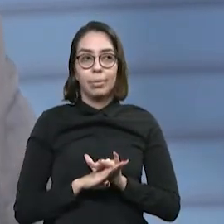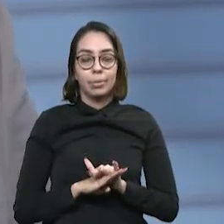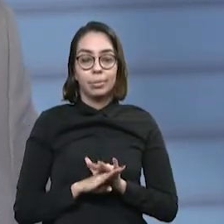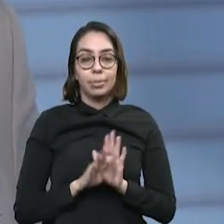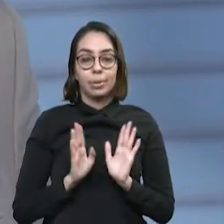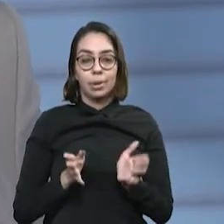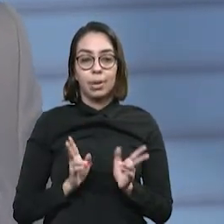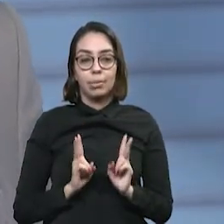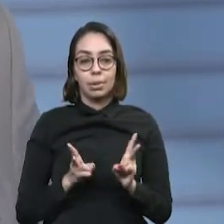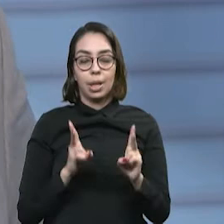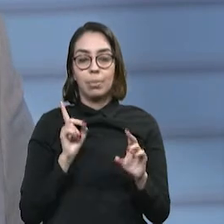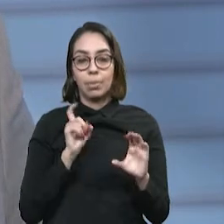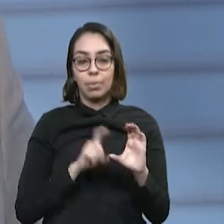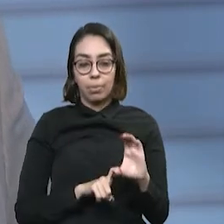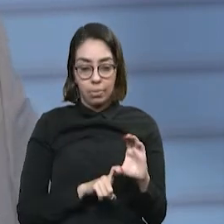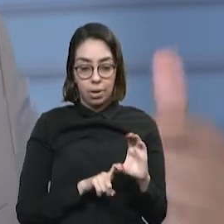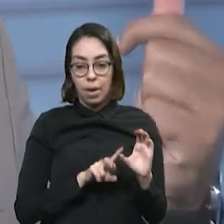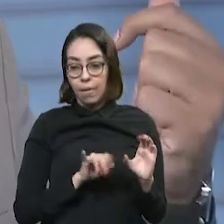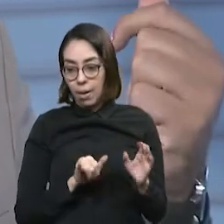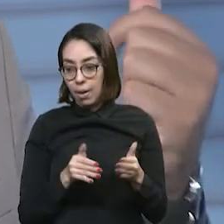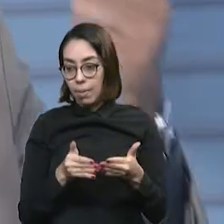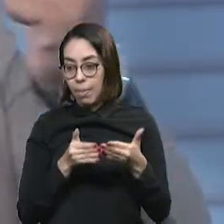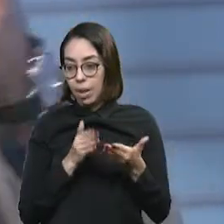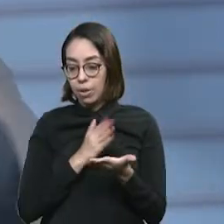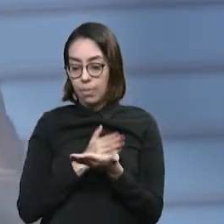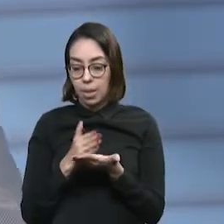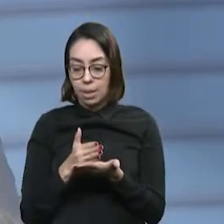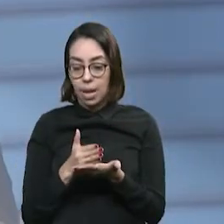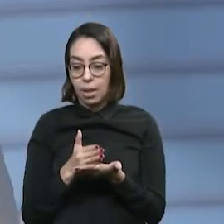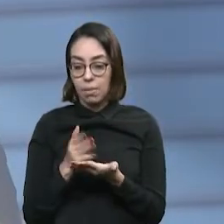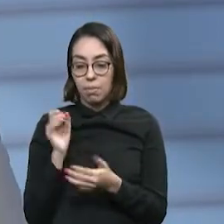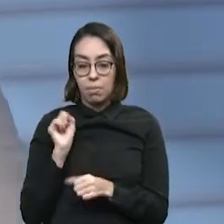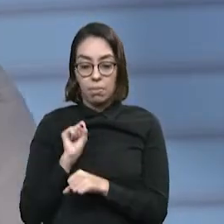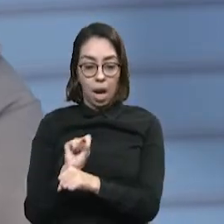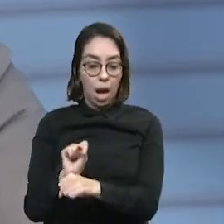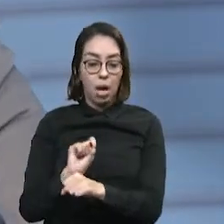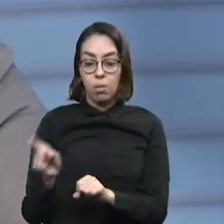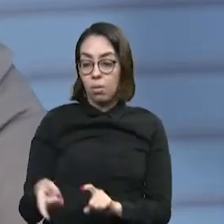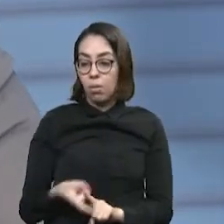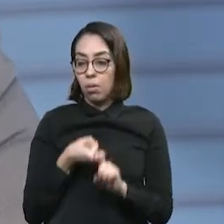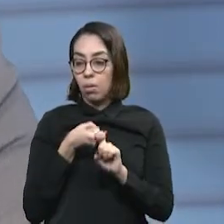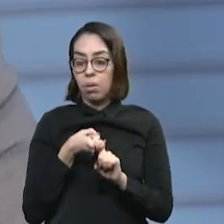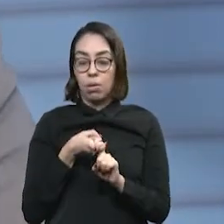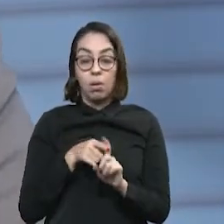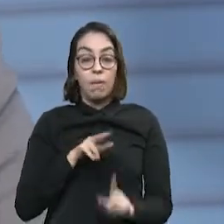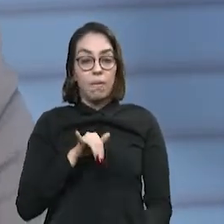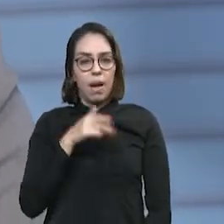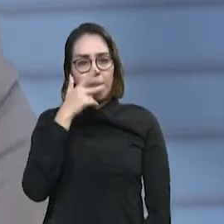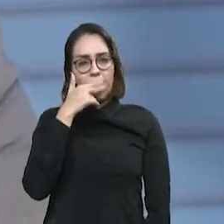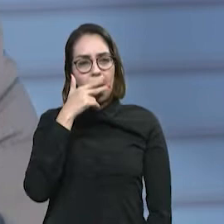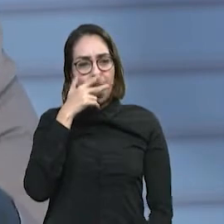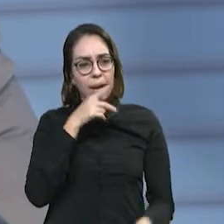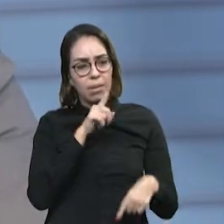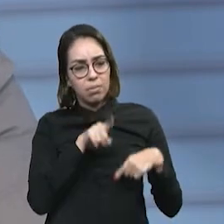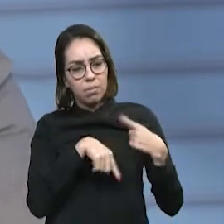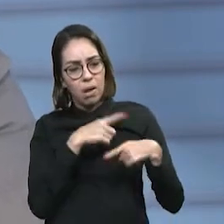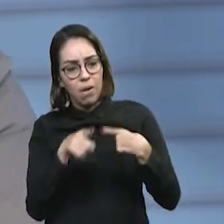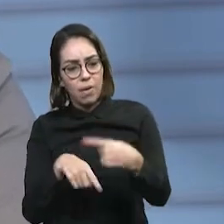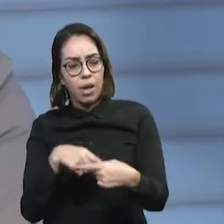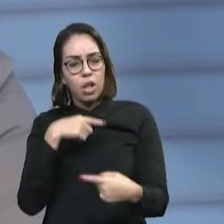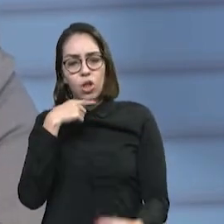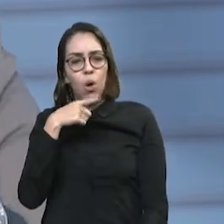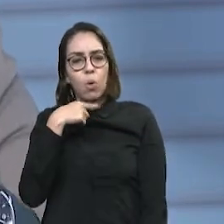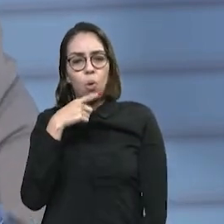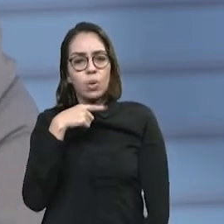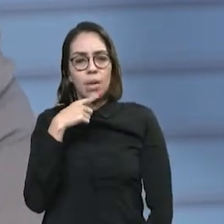ele perde parcelamentos, entra no outro, deixa de pagar, porque sabe que vem o Refis. Vira uma roda viva. E vira um fluxo que é infinito.